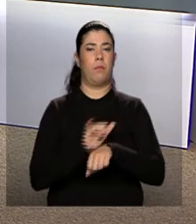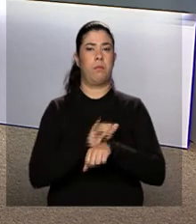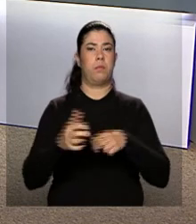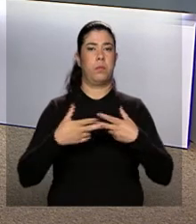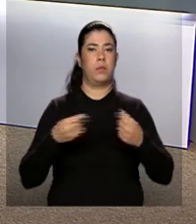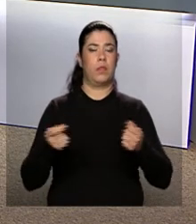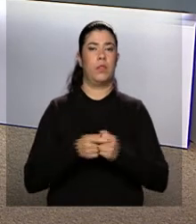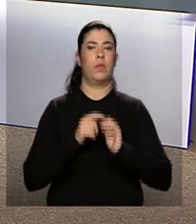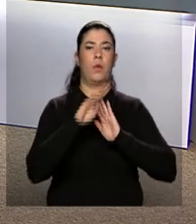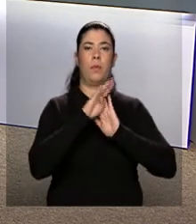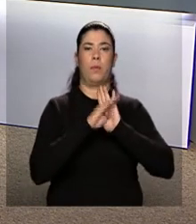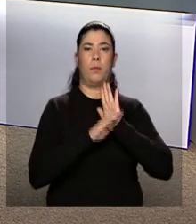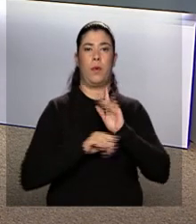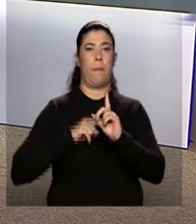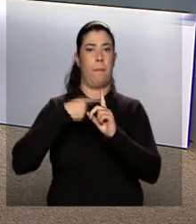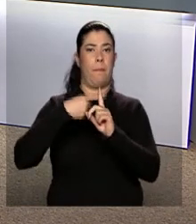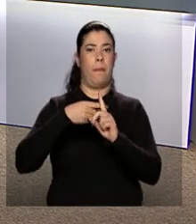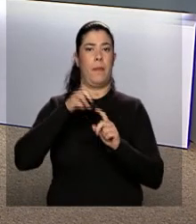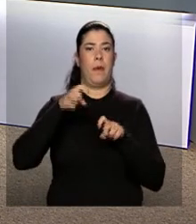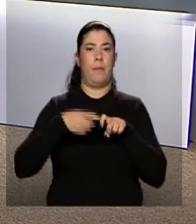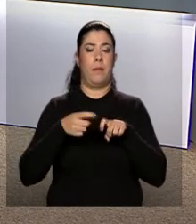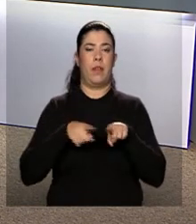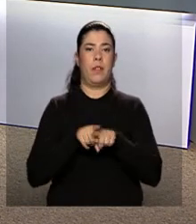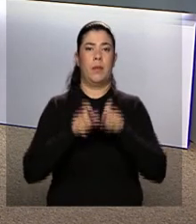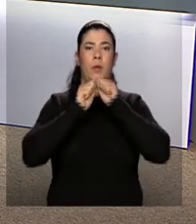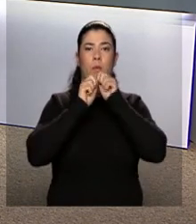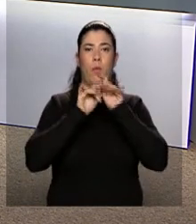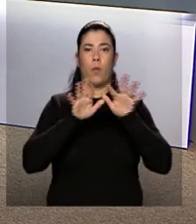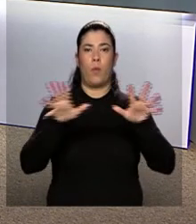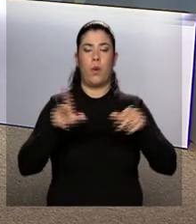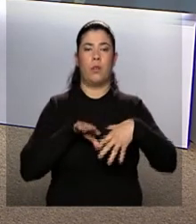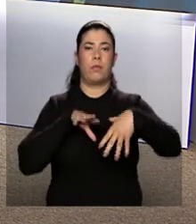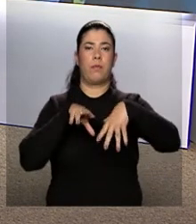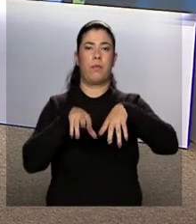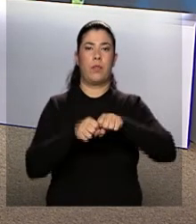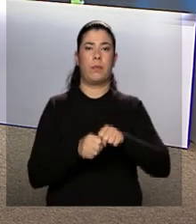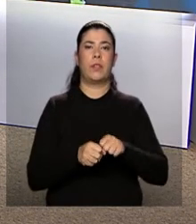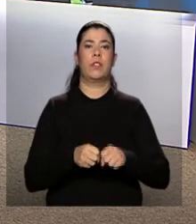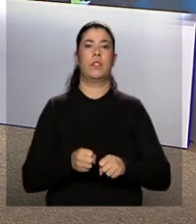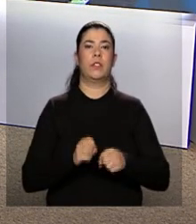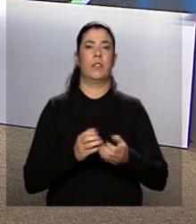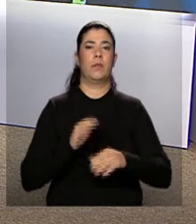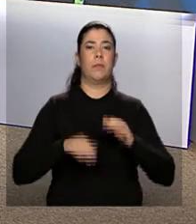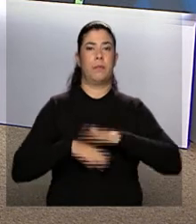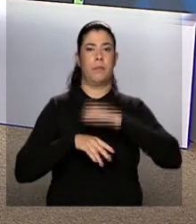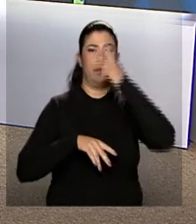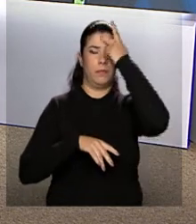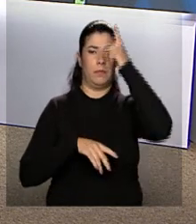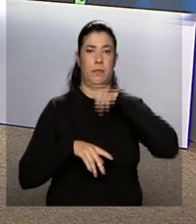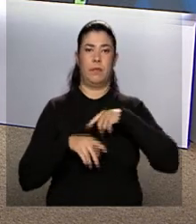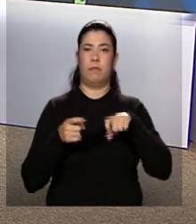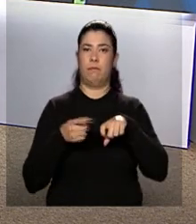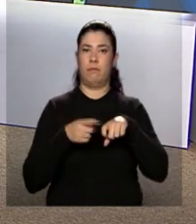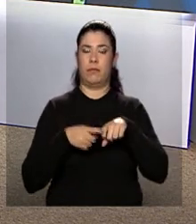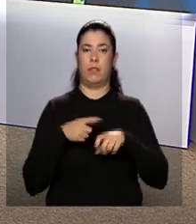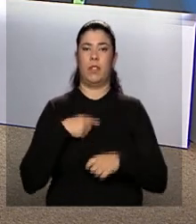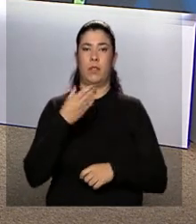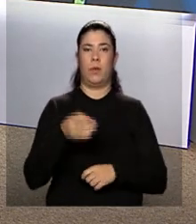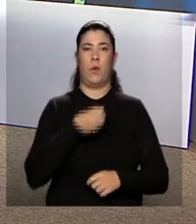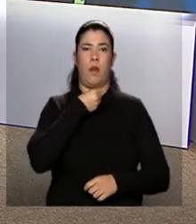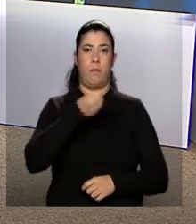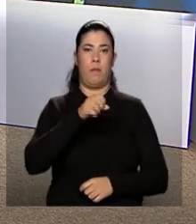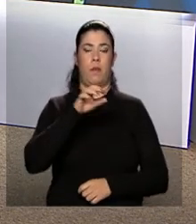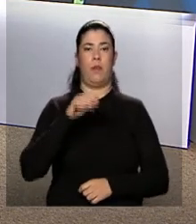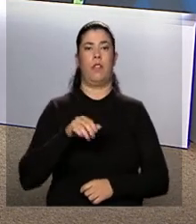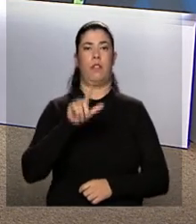Médicos de expansão e interiorização da formação médica no país. O repórter Leandro Alarcon tem ao vivo mais